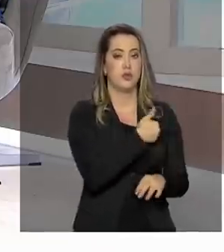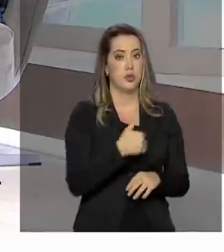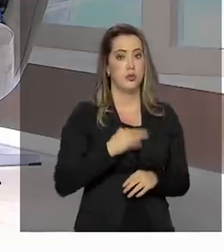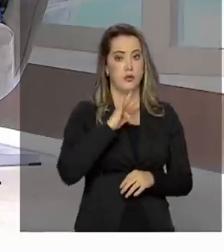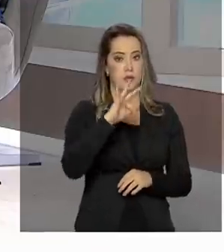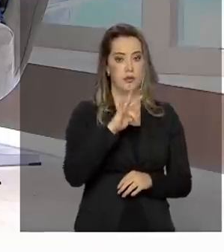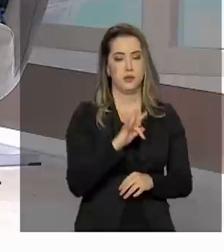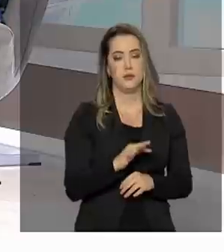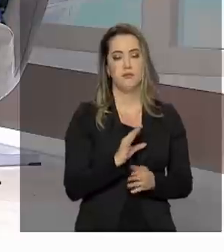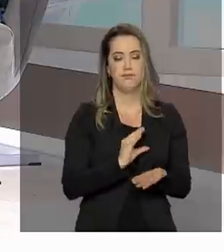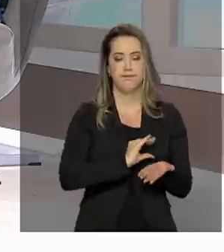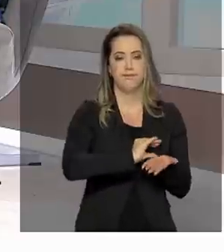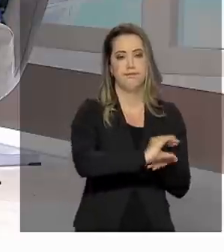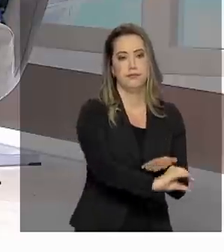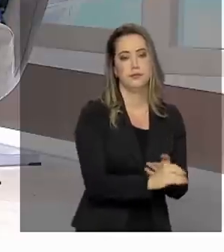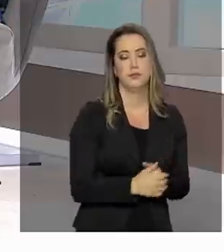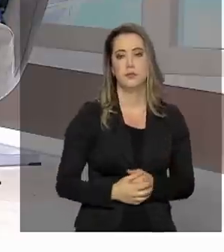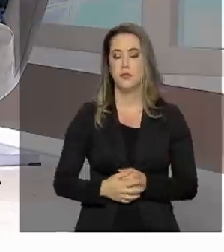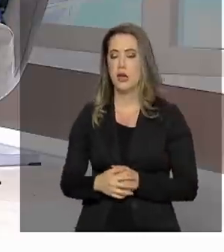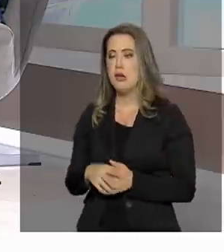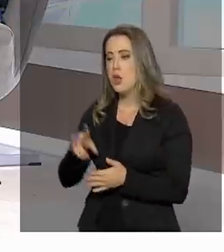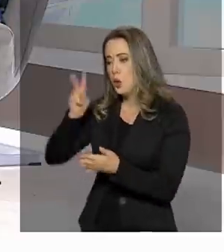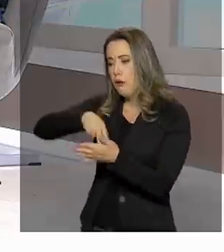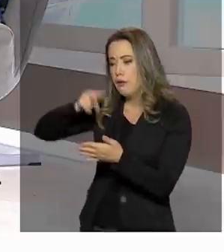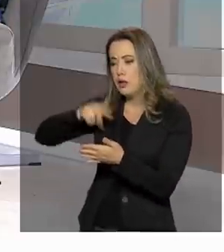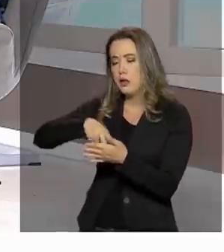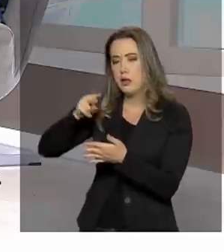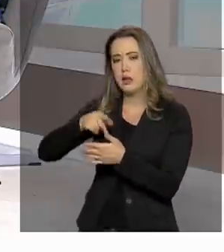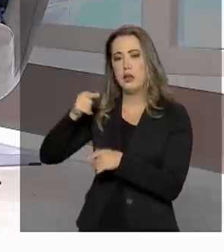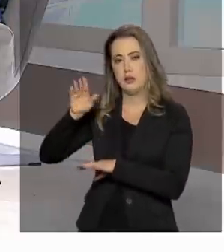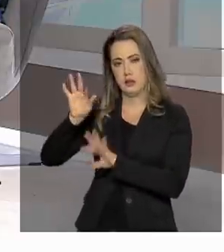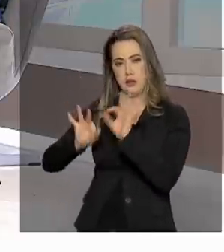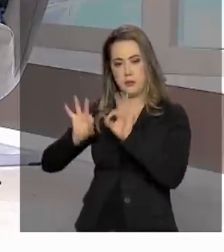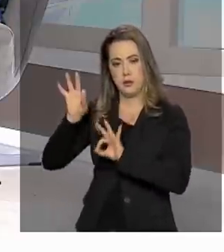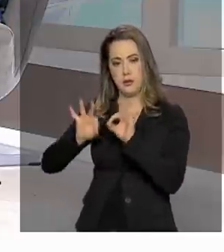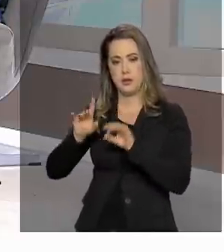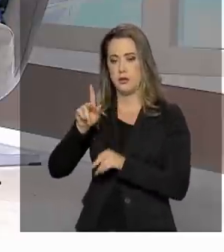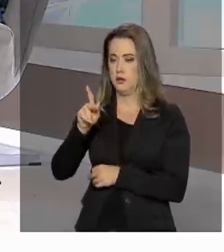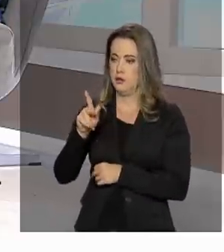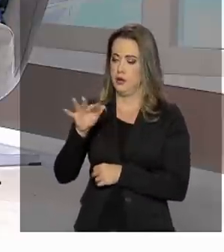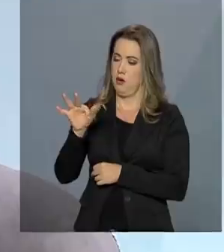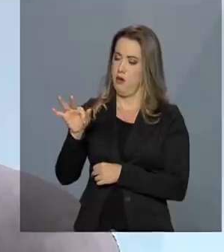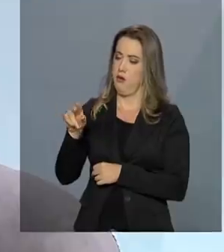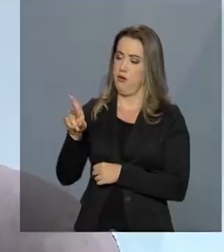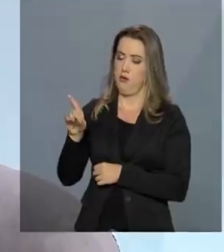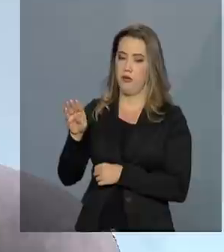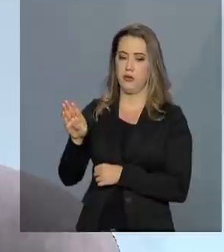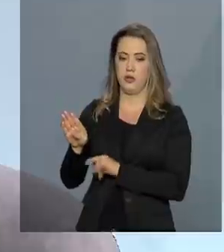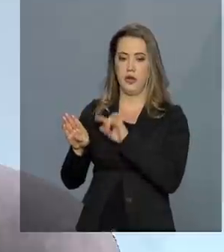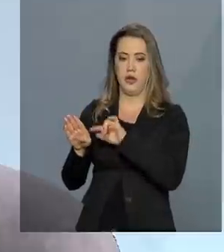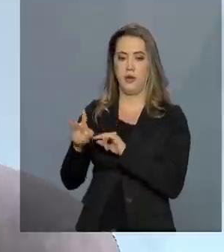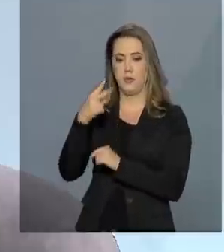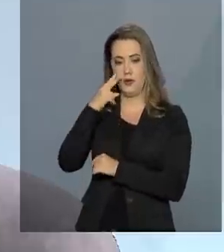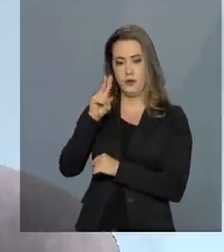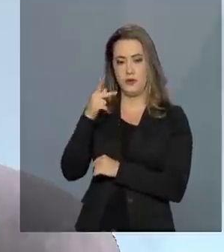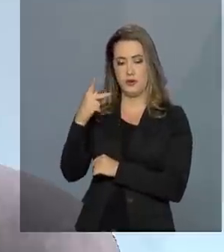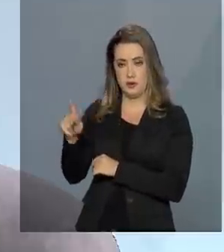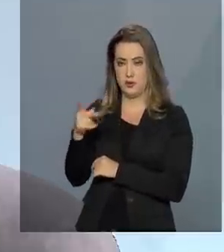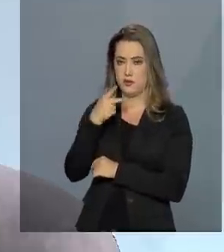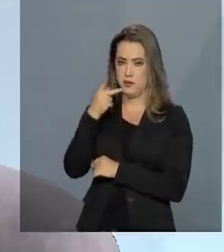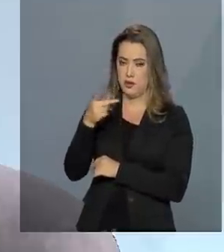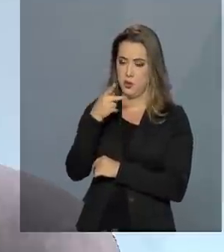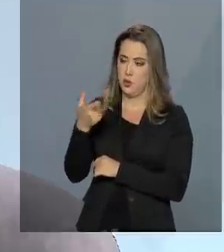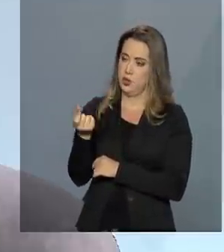matéria do Fundo Nacional de Desenvolvimento da Educação, para me preparar aqui para a matéria, e eu vi que a senhora disse que em